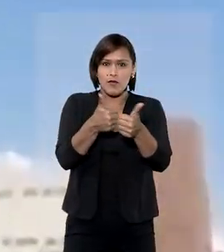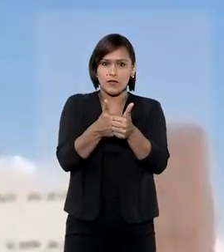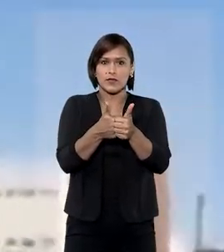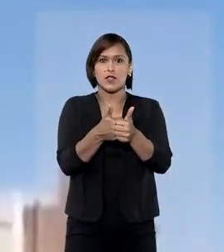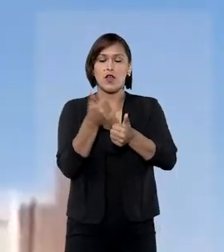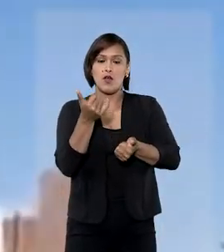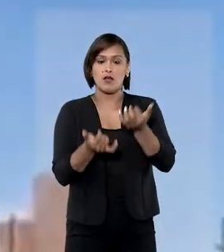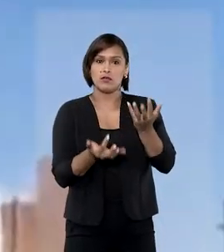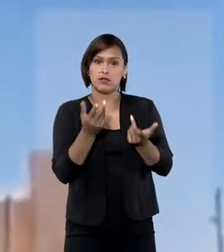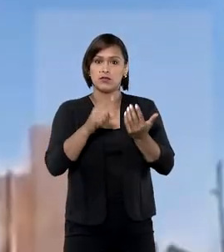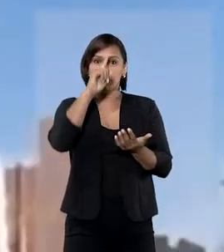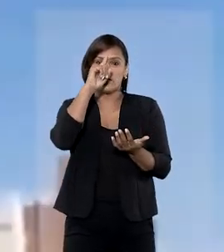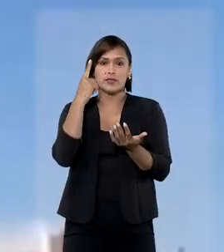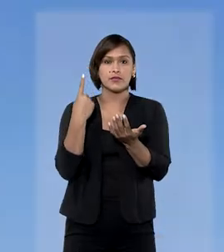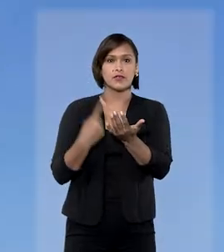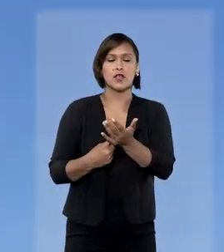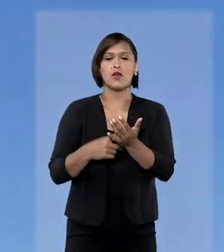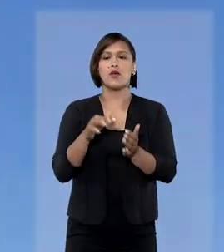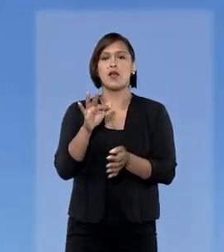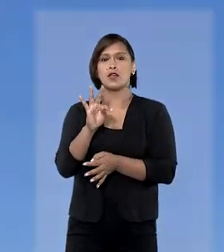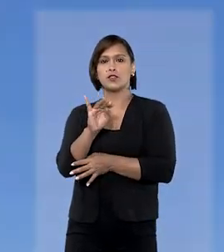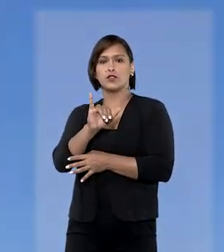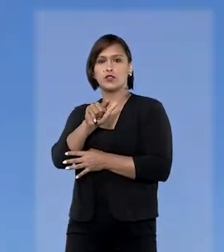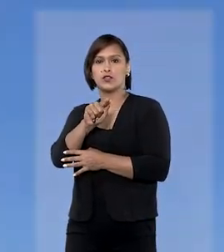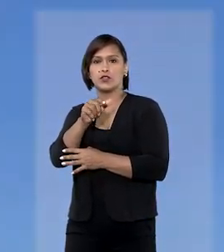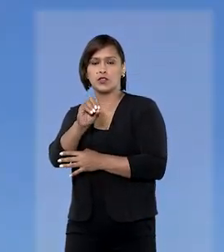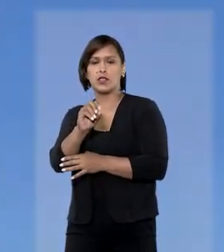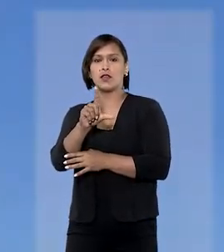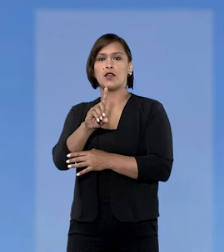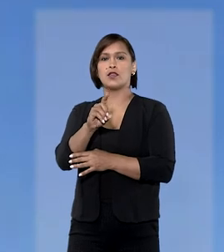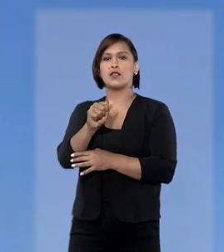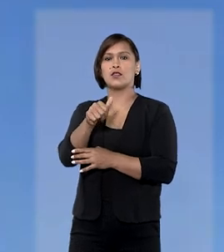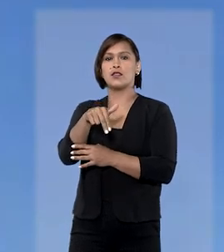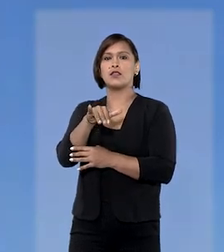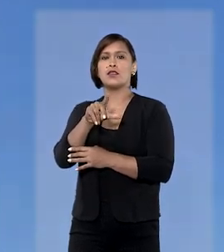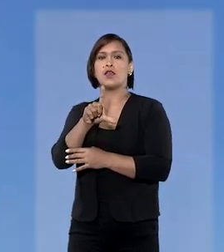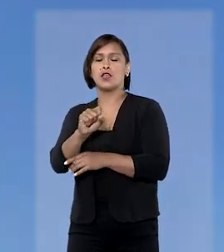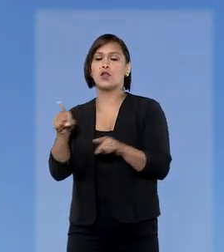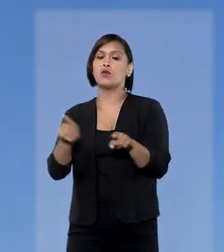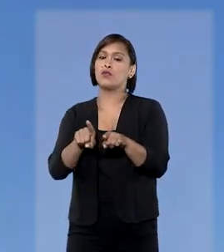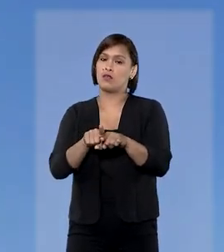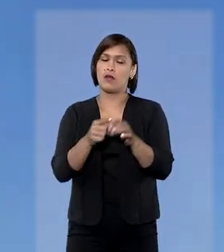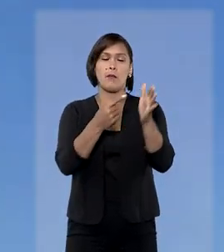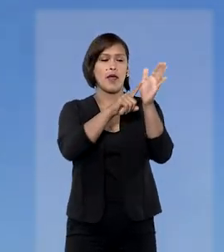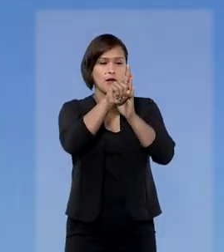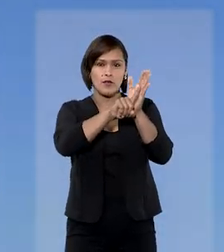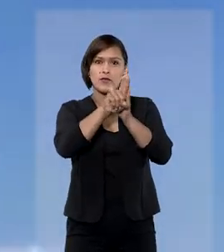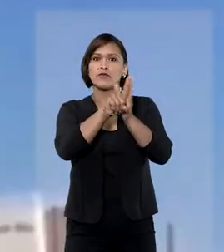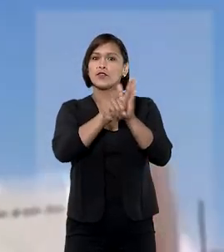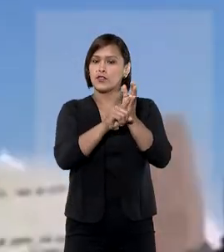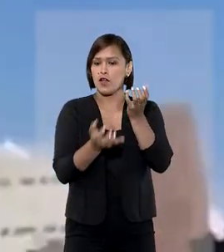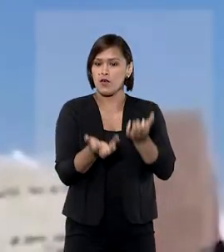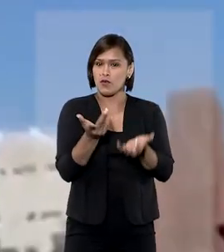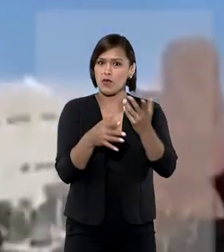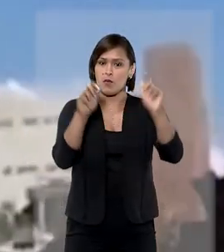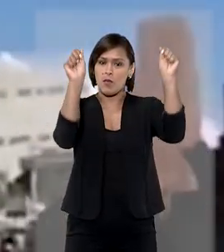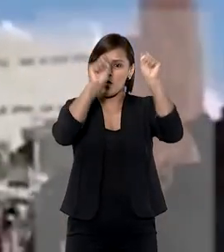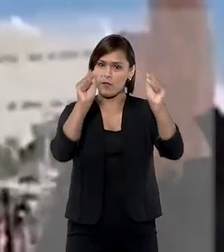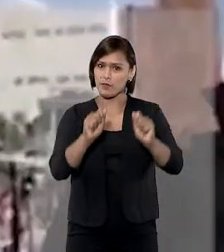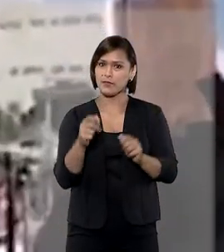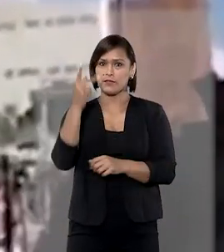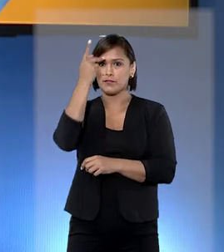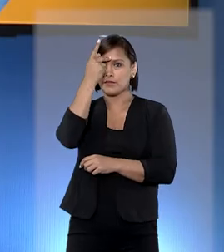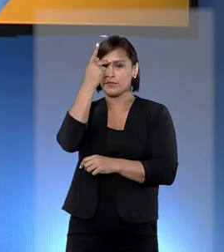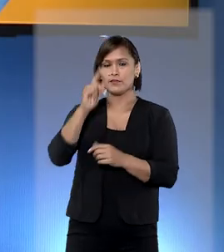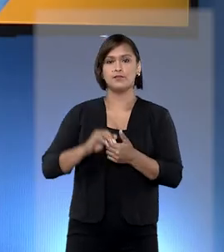Os efeitos da decisão foram estendidos a Tiago Vieira Zem e Danilo Silva de Oliveira, também investigados pelo atentado contra a